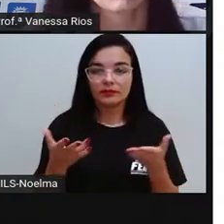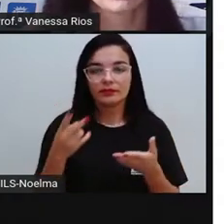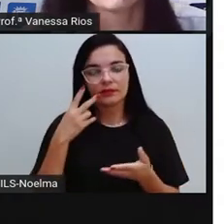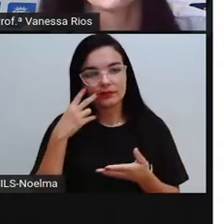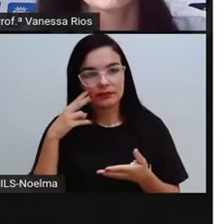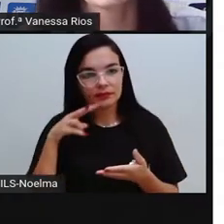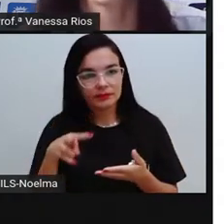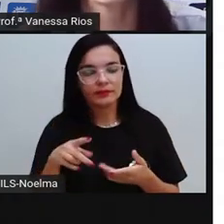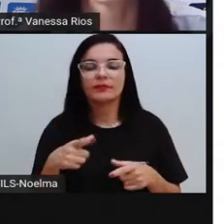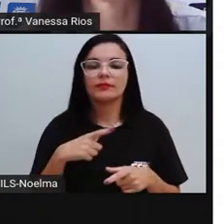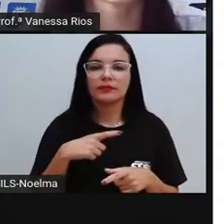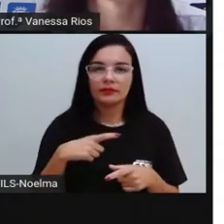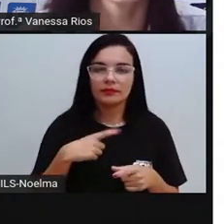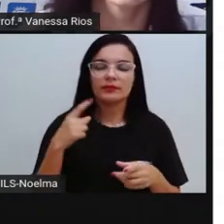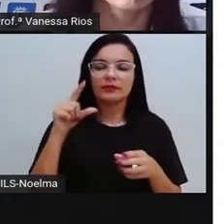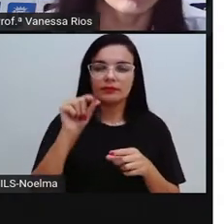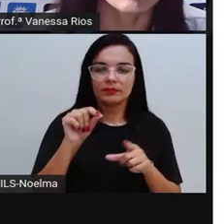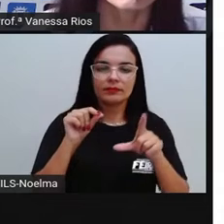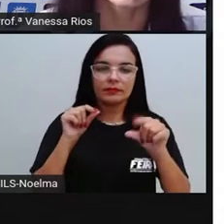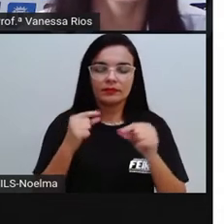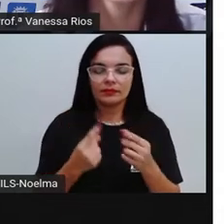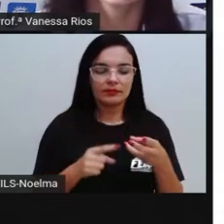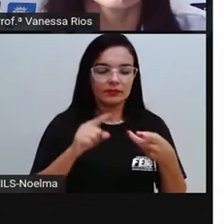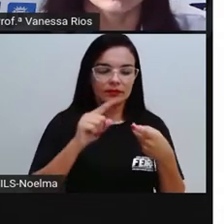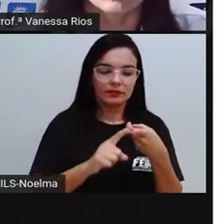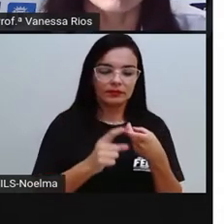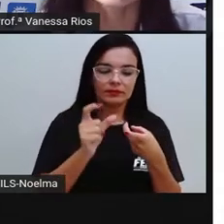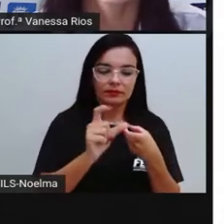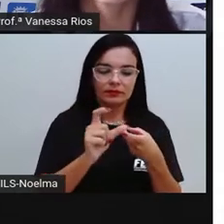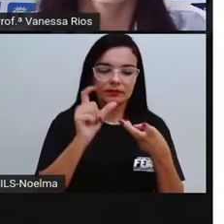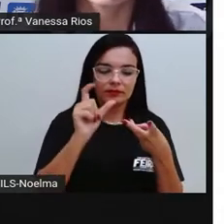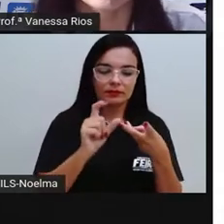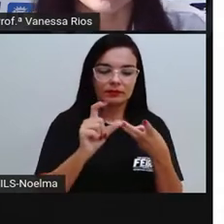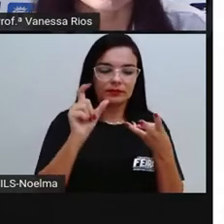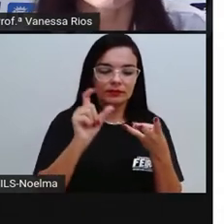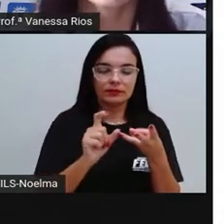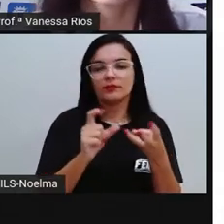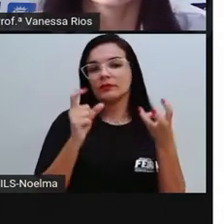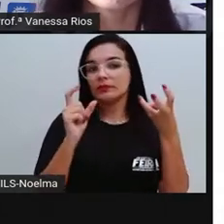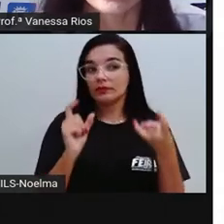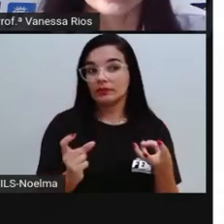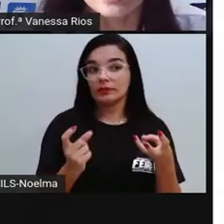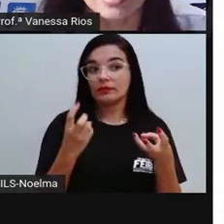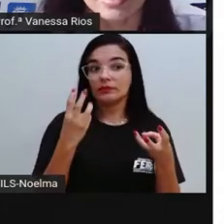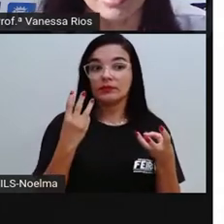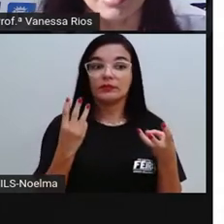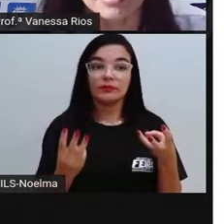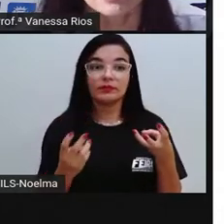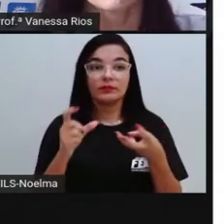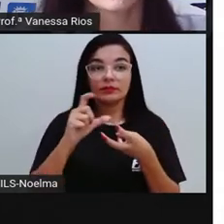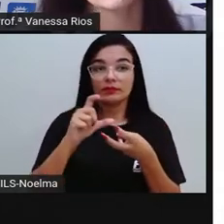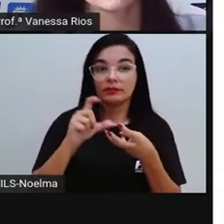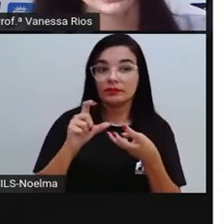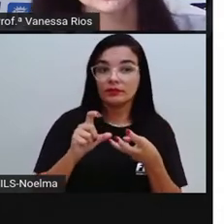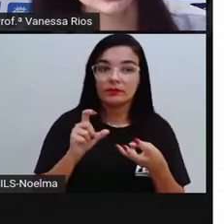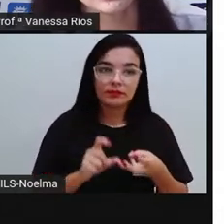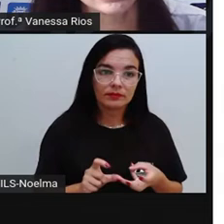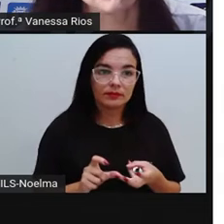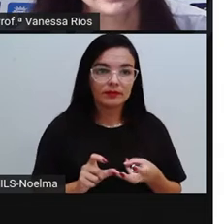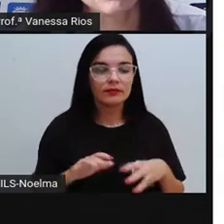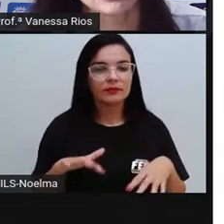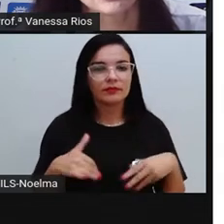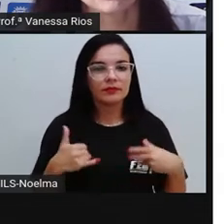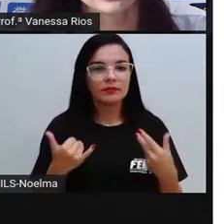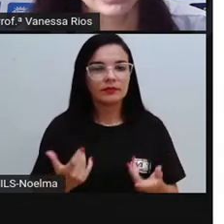neste momento, nós contamos uma, duas, três. Três sílabas. Nesse caso